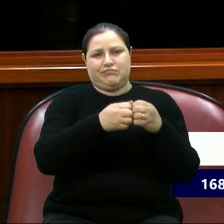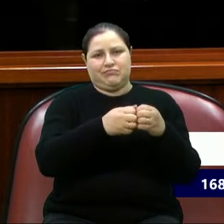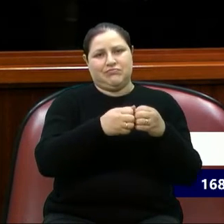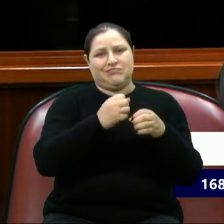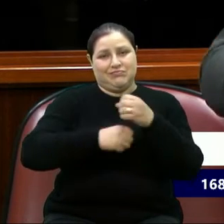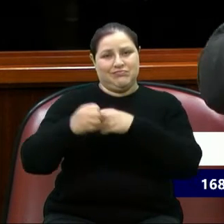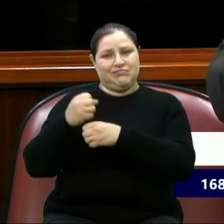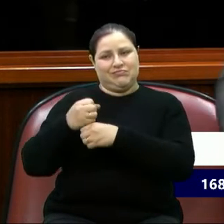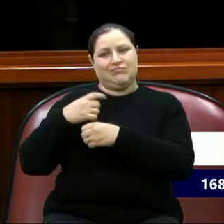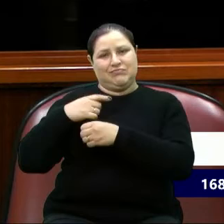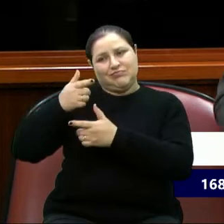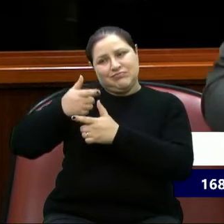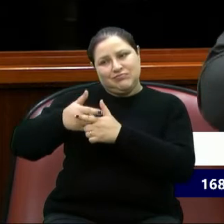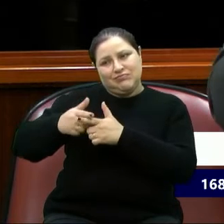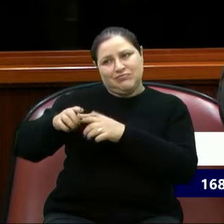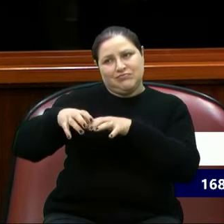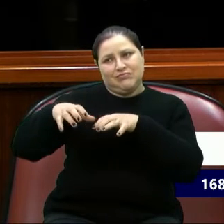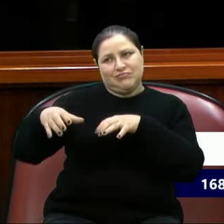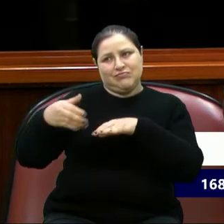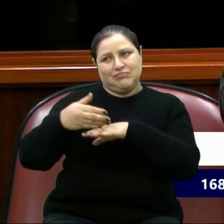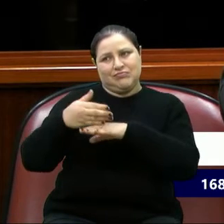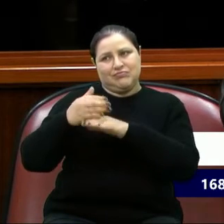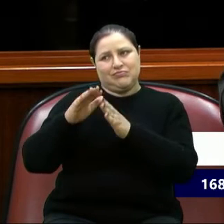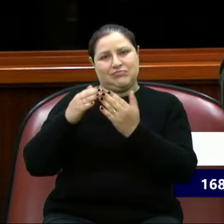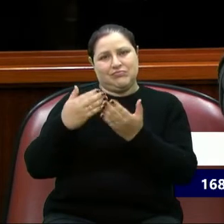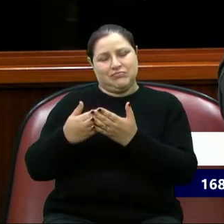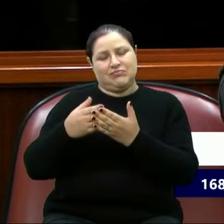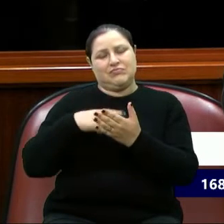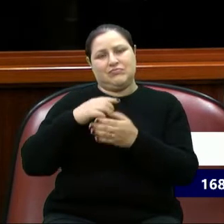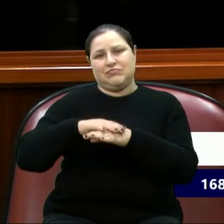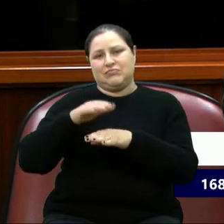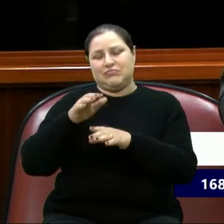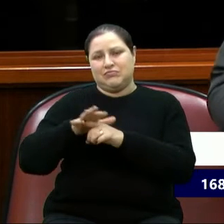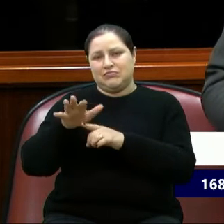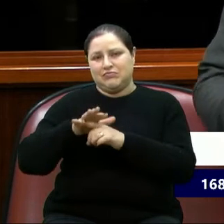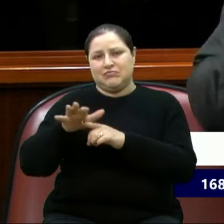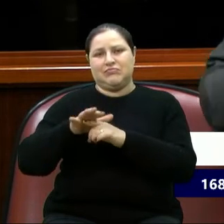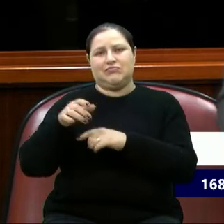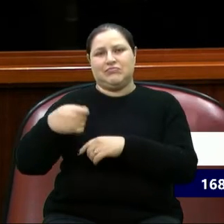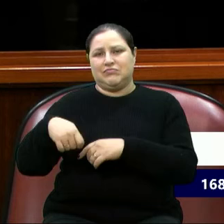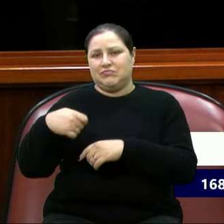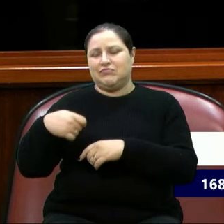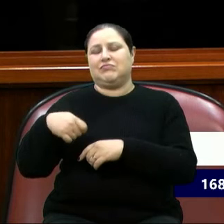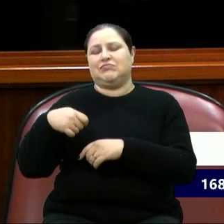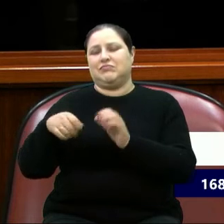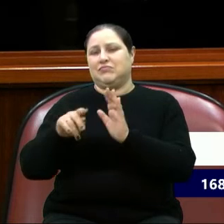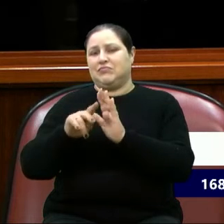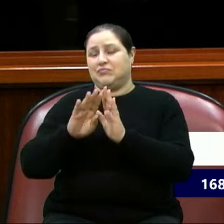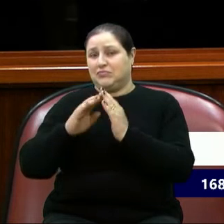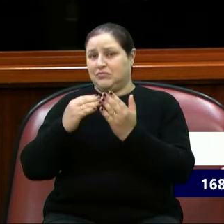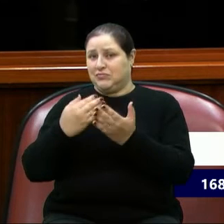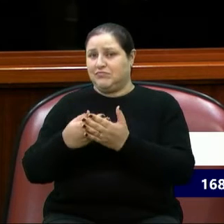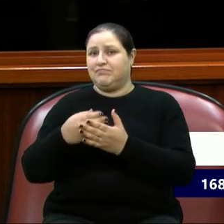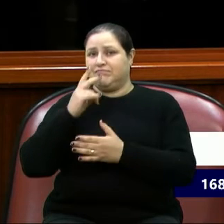demandou uma necessidade financeira das escolas significativa. E aí